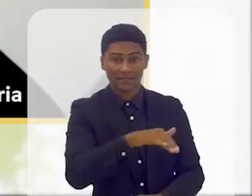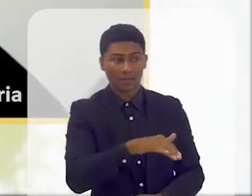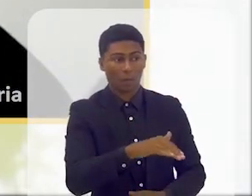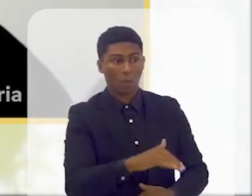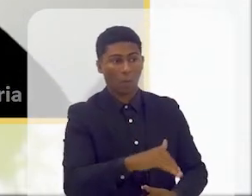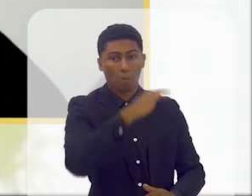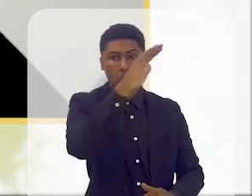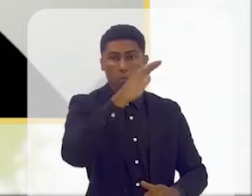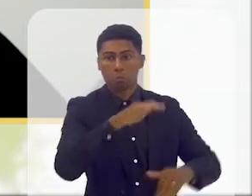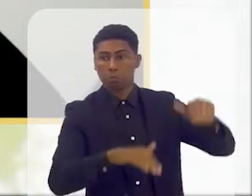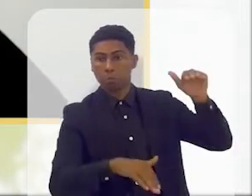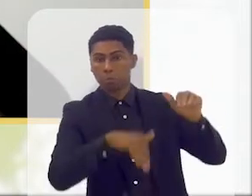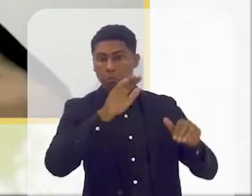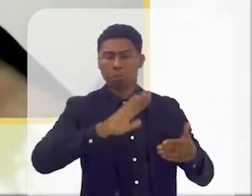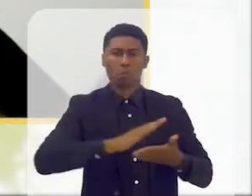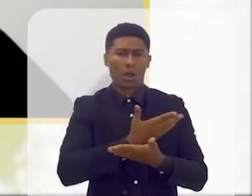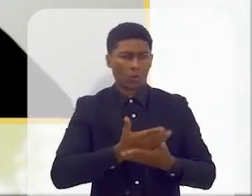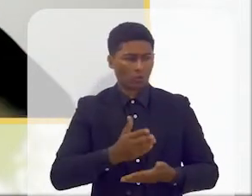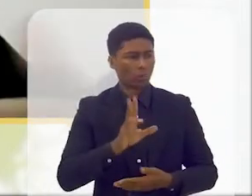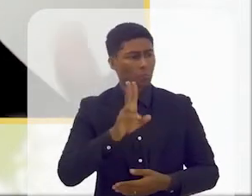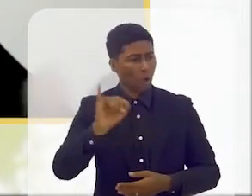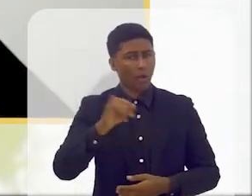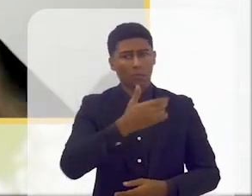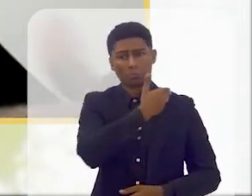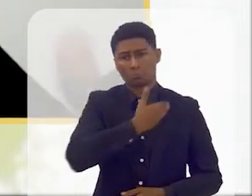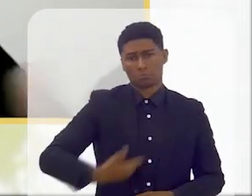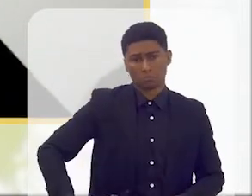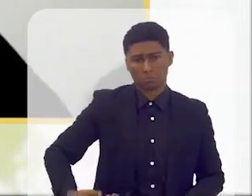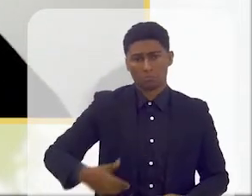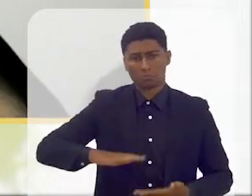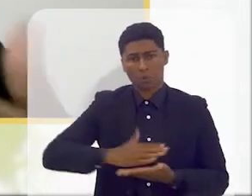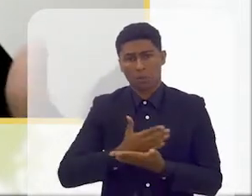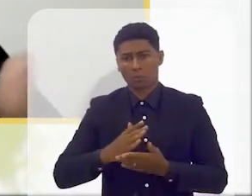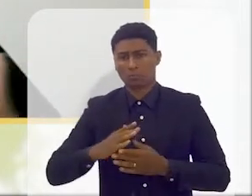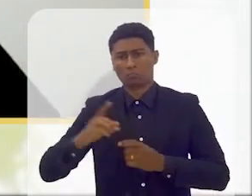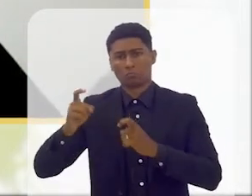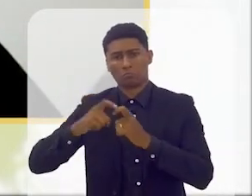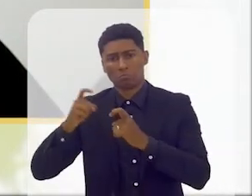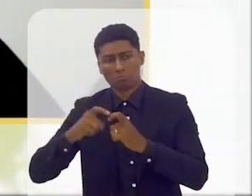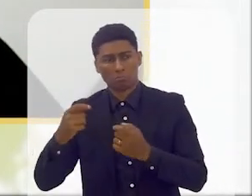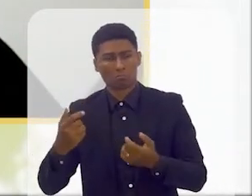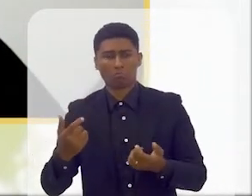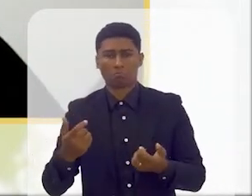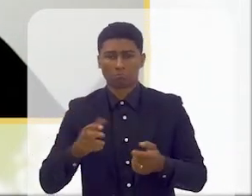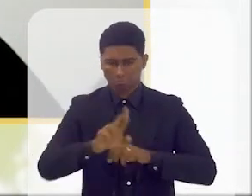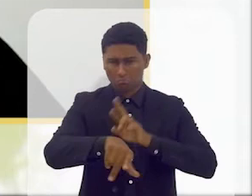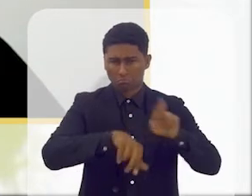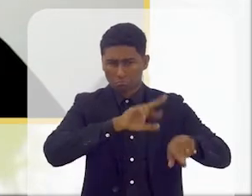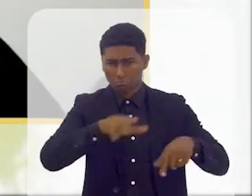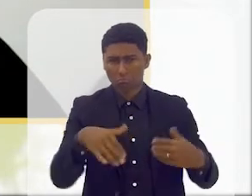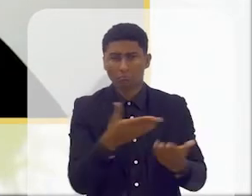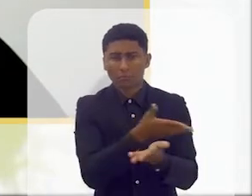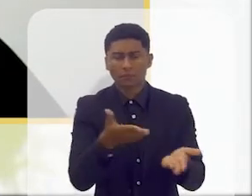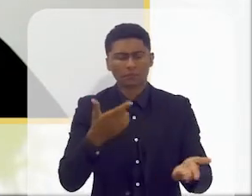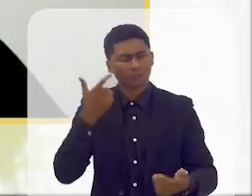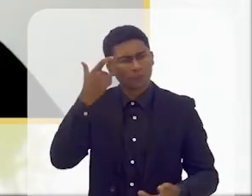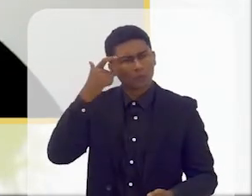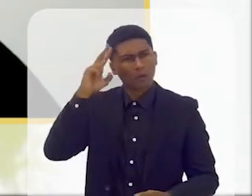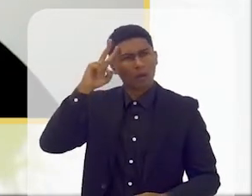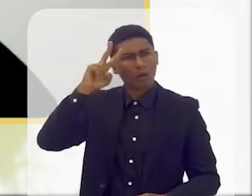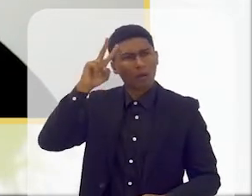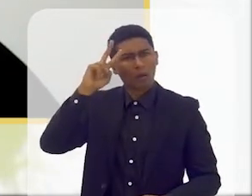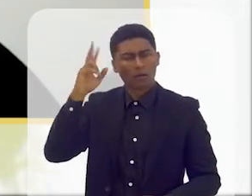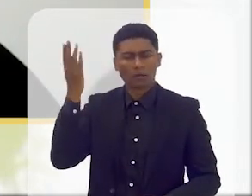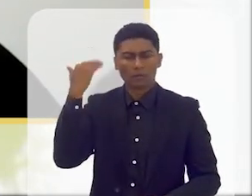e alguns vão ser governantes, empresários, médicos, um conjunto de coisas, e vão lembrar